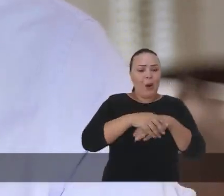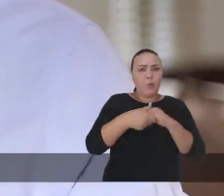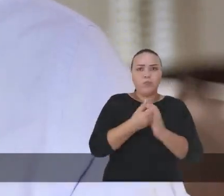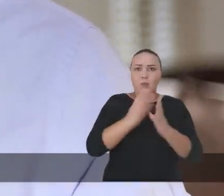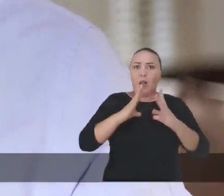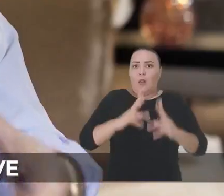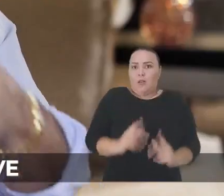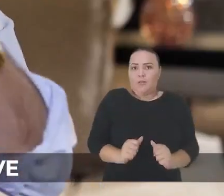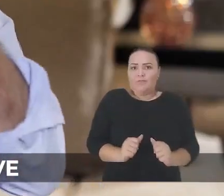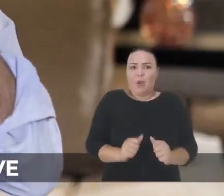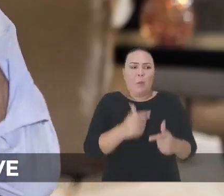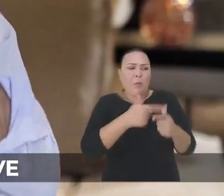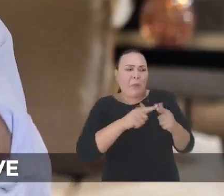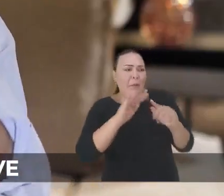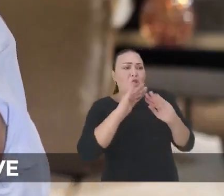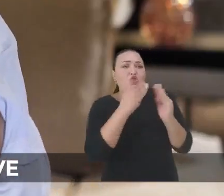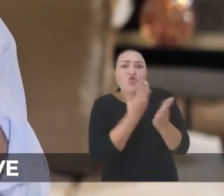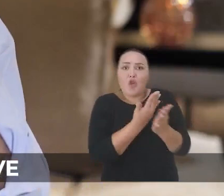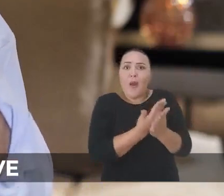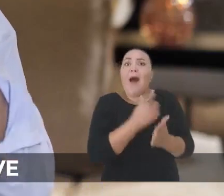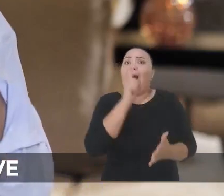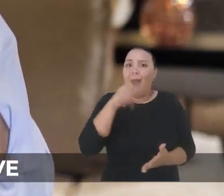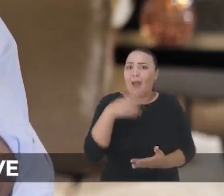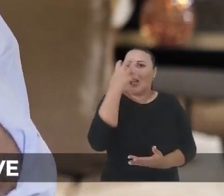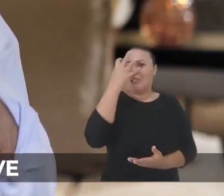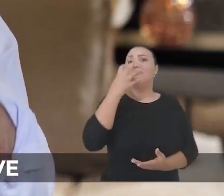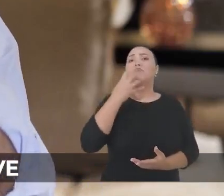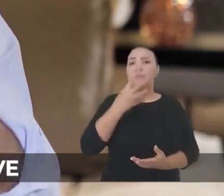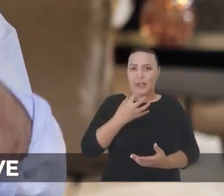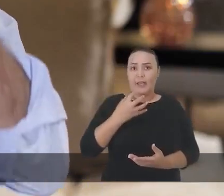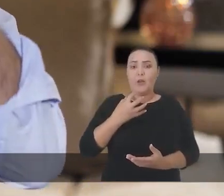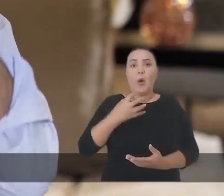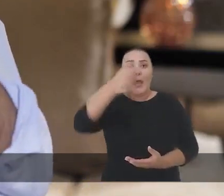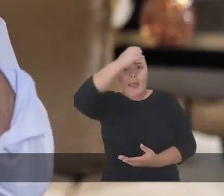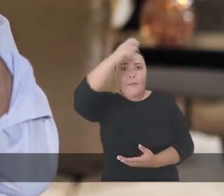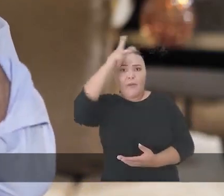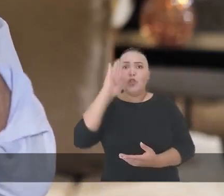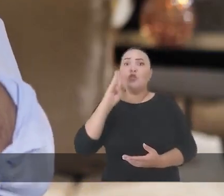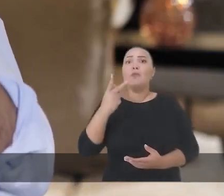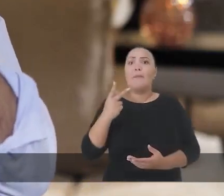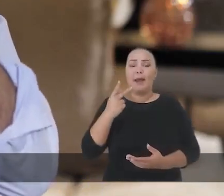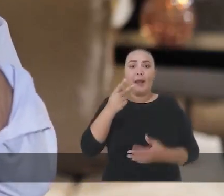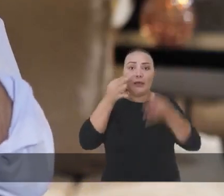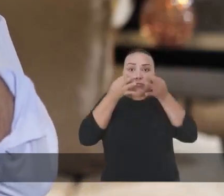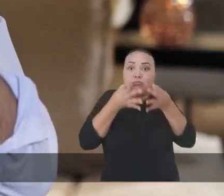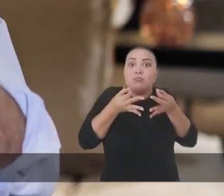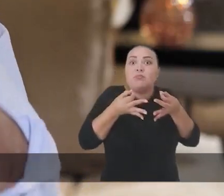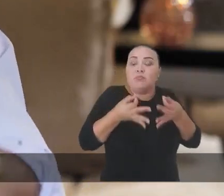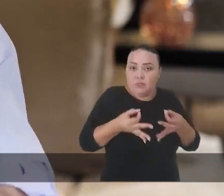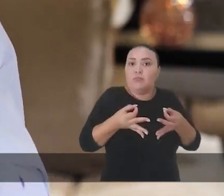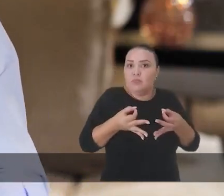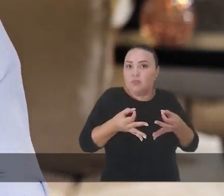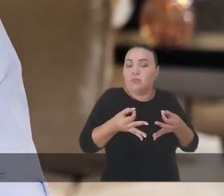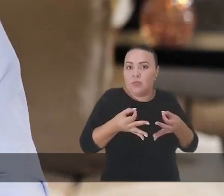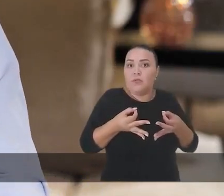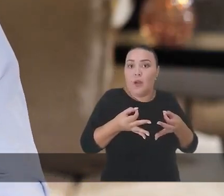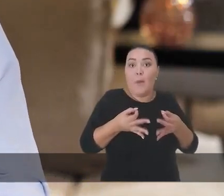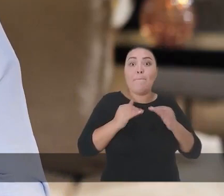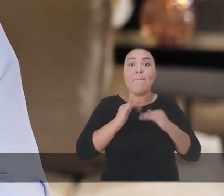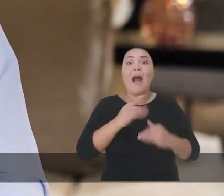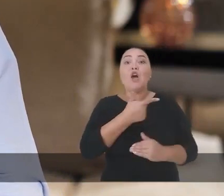lavagem de mão. Então, o problema de escola é muito grave e muito bem olhado na prefeitura de Belo Horizonte. Haja visto